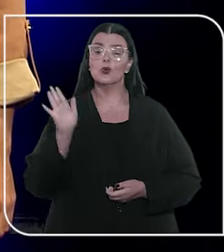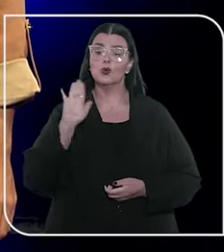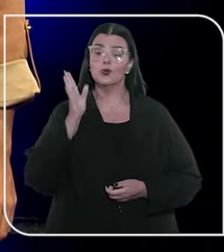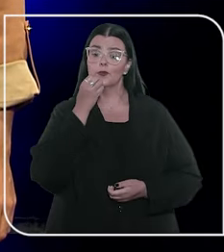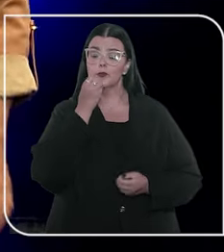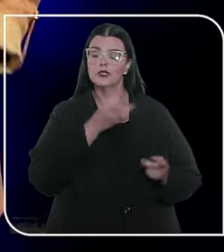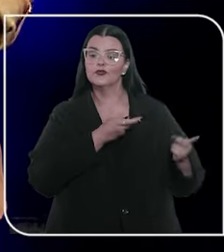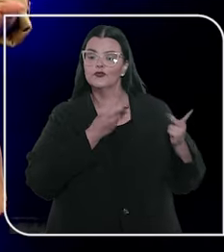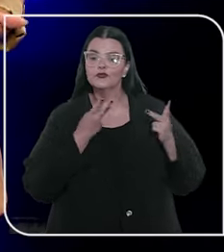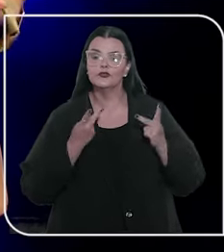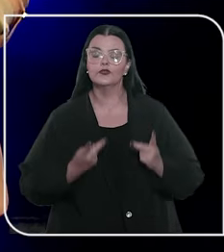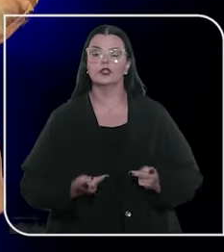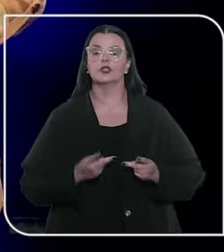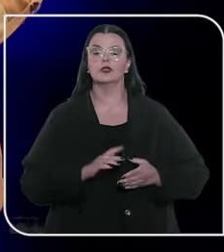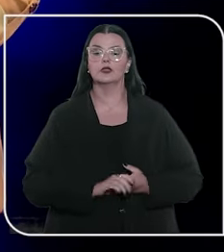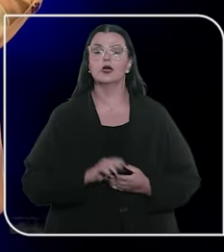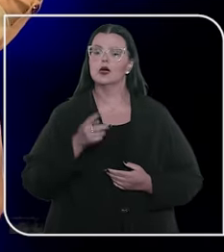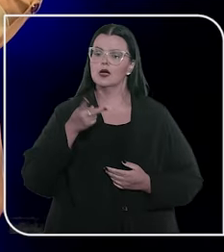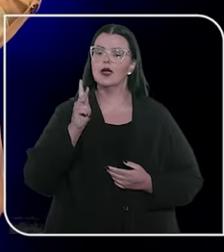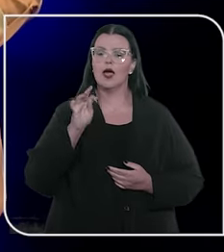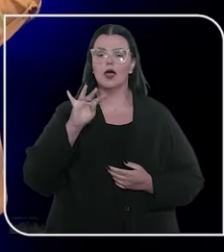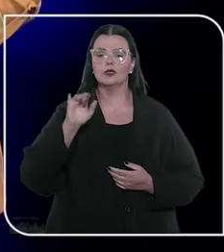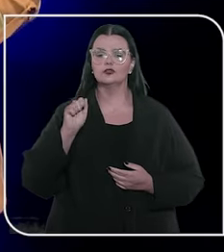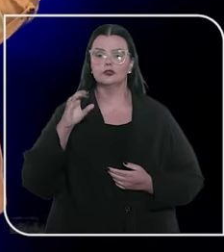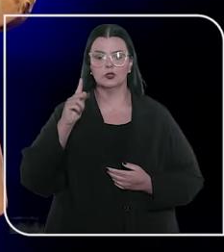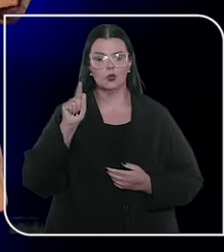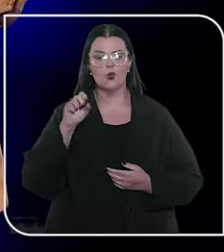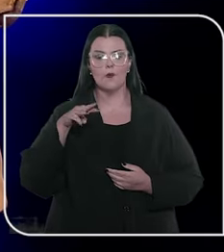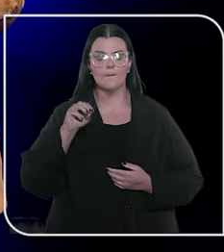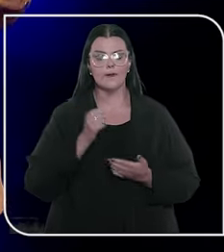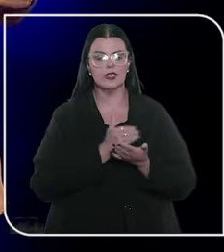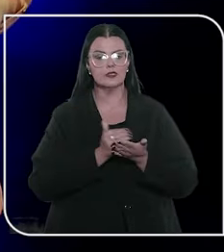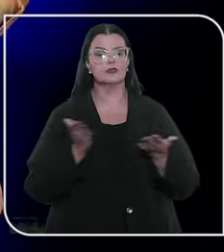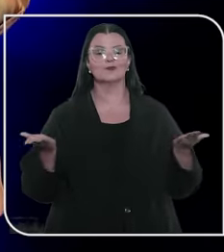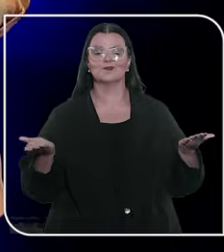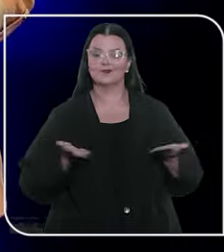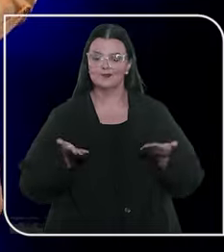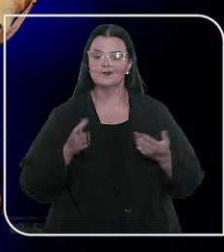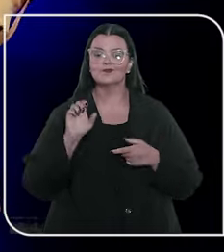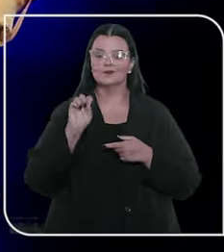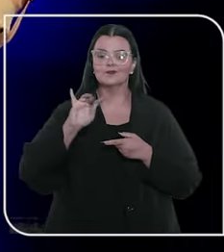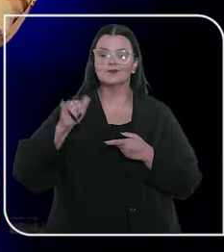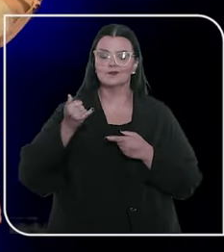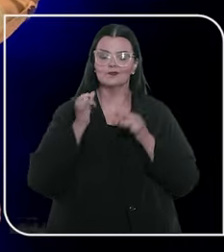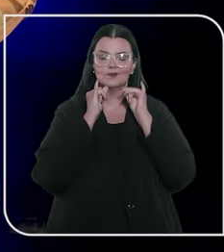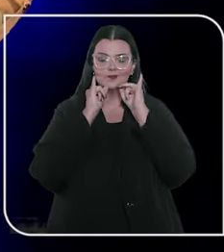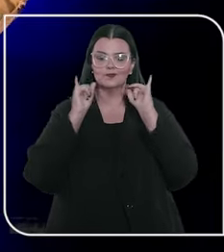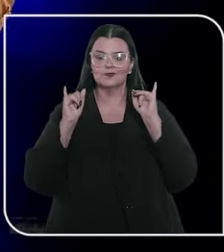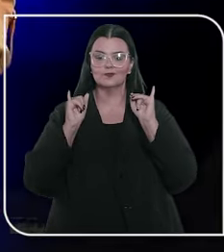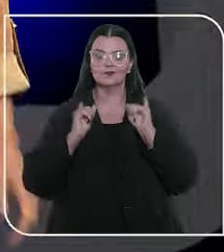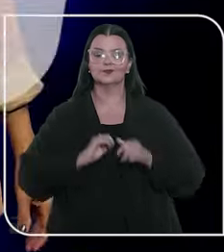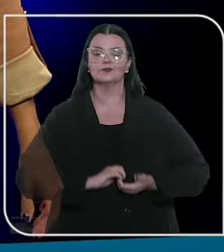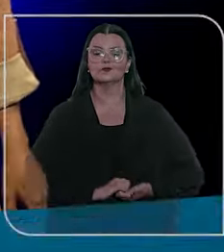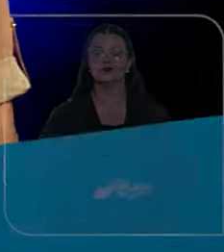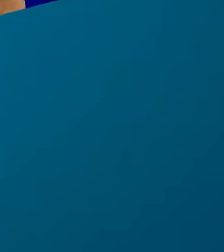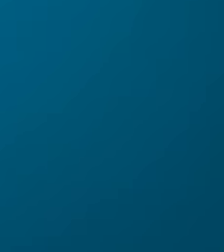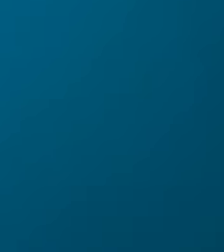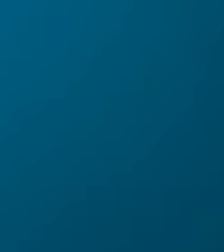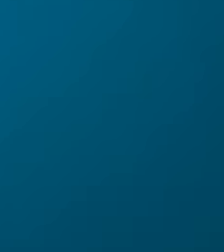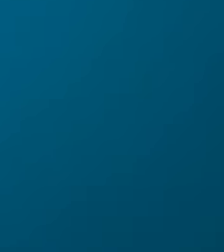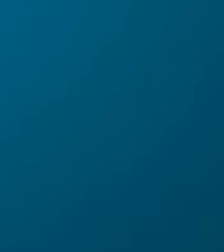Olá, seja muito bem-vindo. Eu sou Kátia Gomes e começa agora o STJ Notícias.